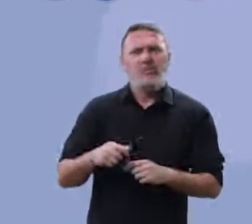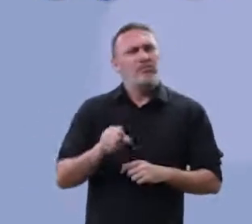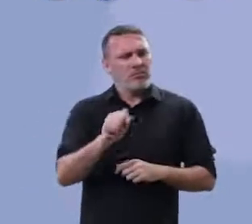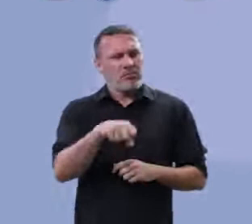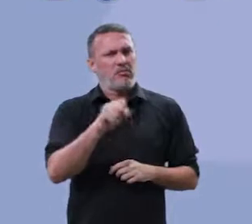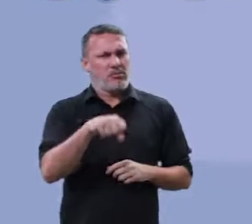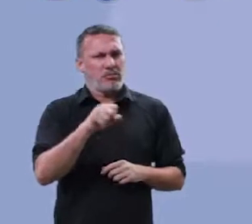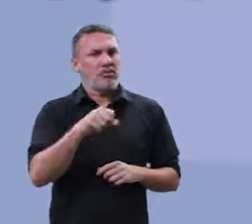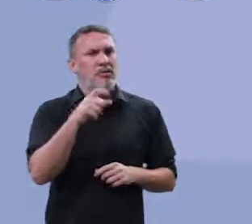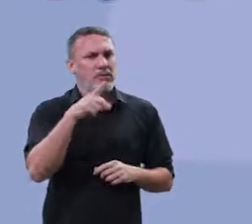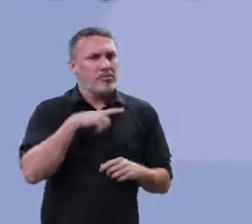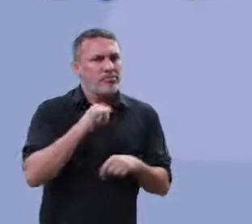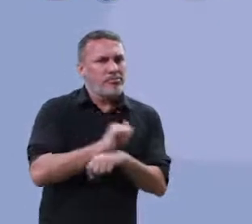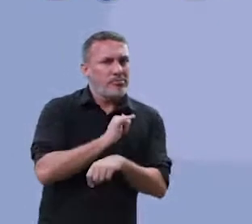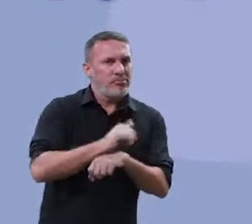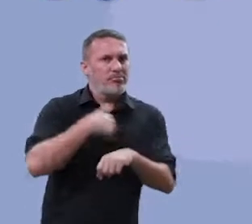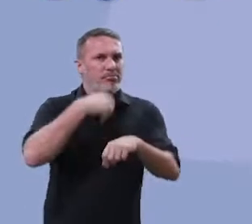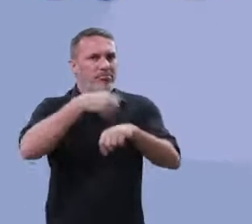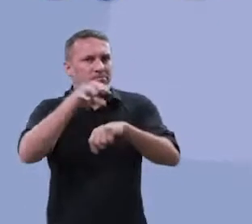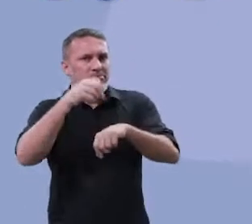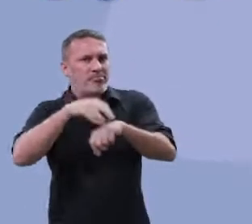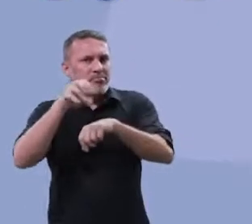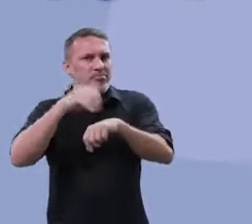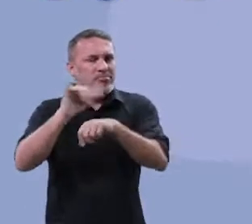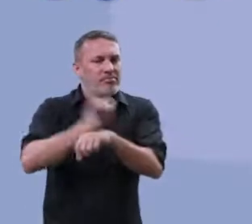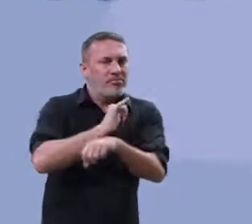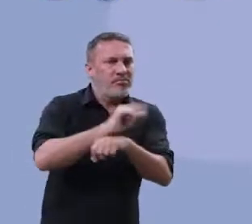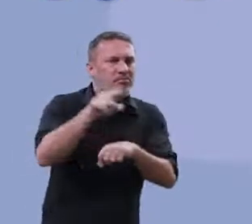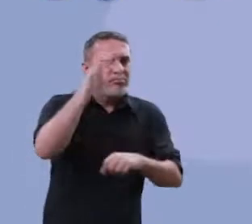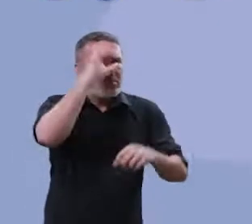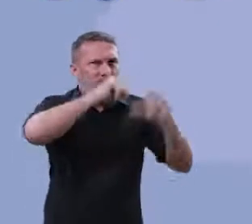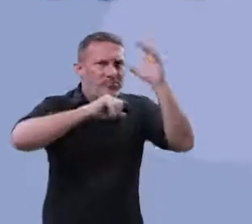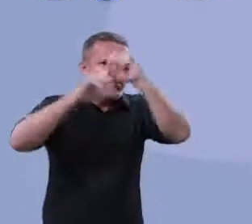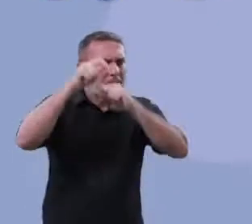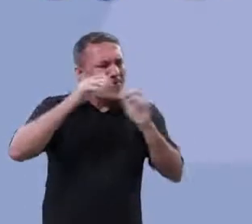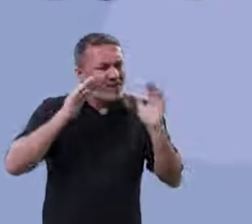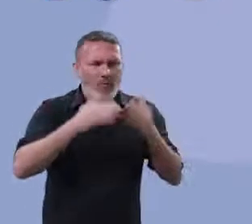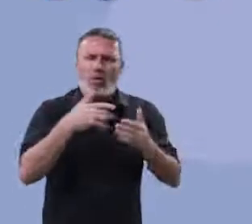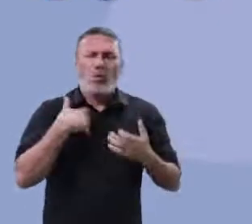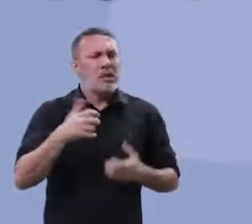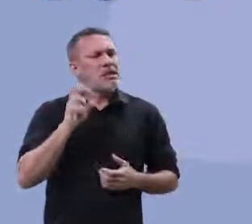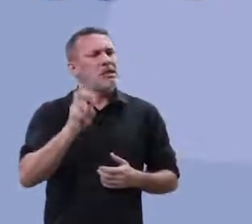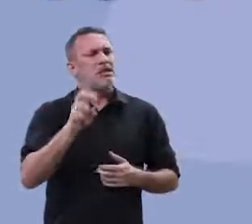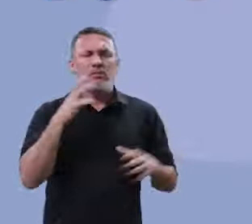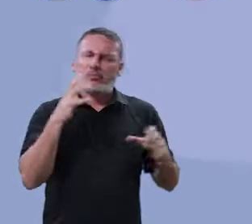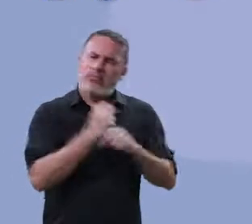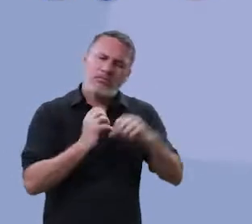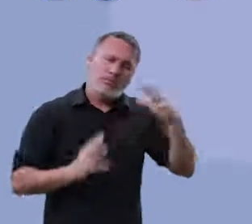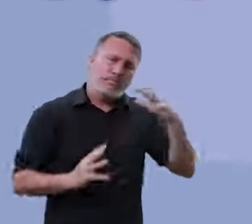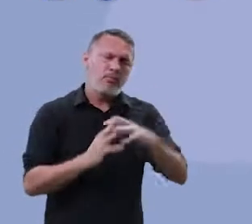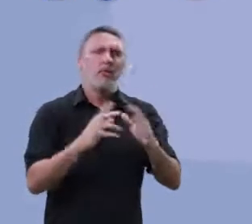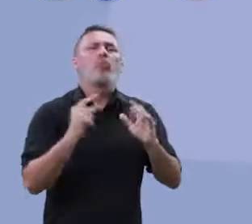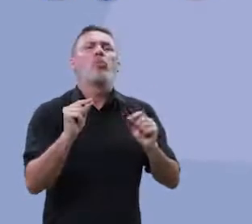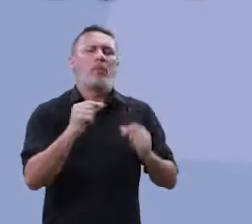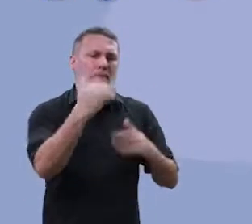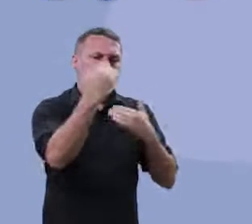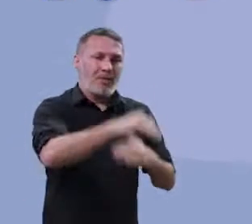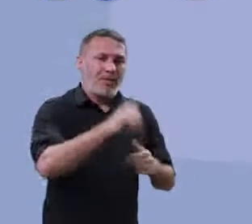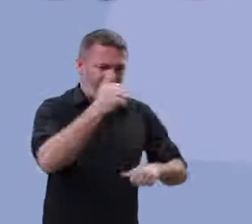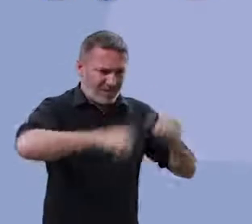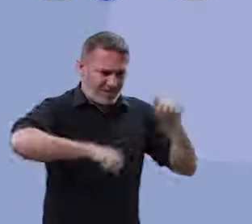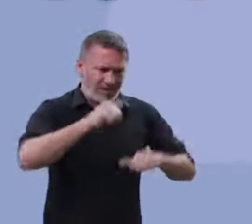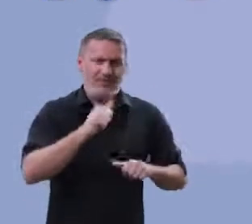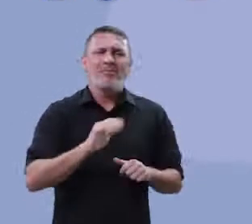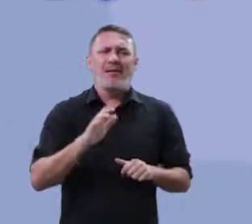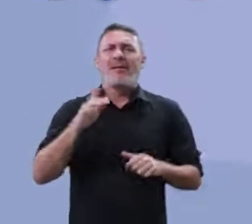capaz? Sim. Pelas estratégias que nós estamos trabalhando aqui no curso, você precisa focar isso aí. Mostrar para o seu corretor um